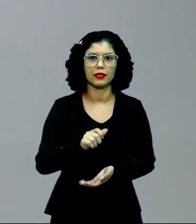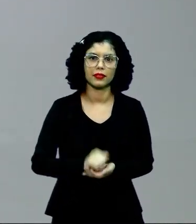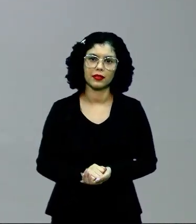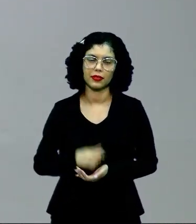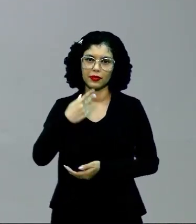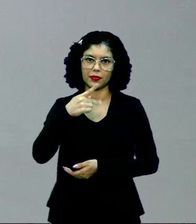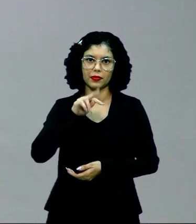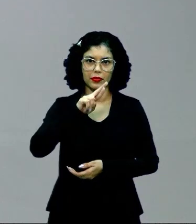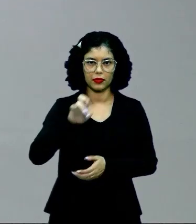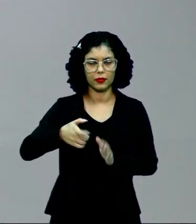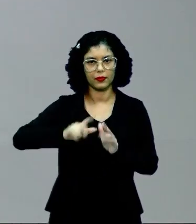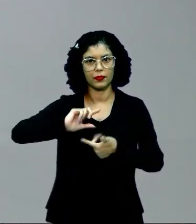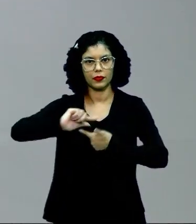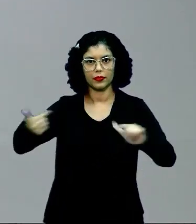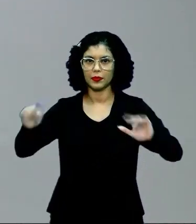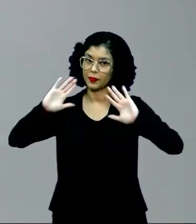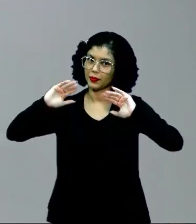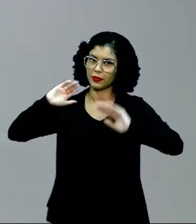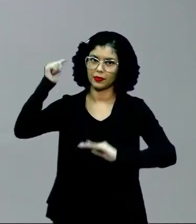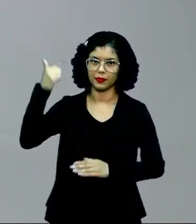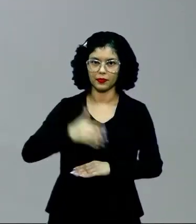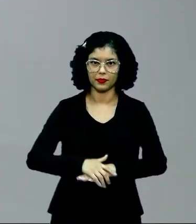pré-modernismo e até a próxima.